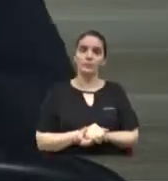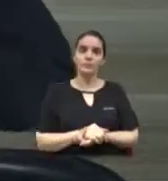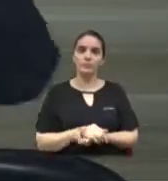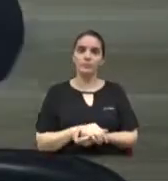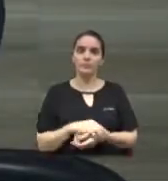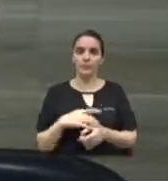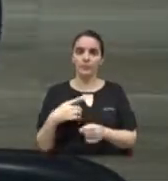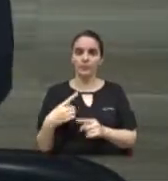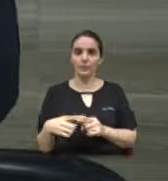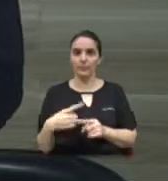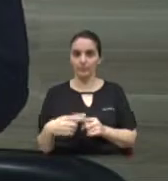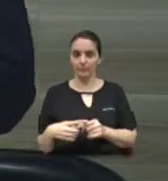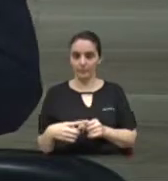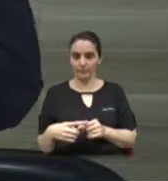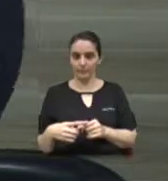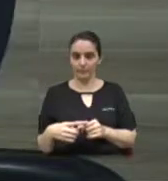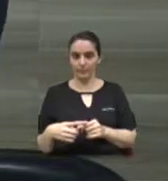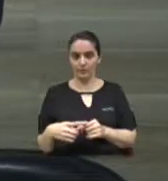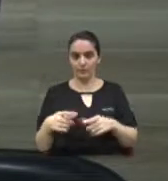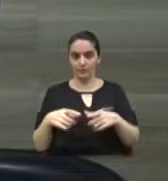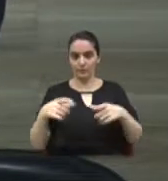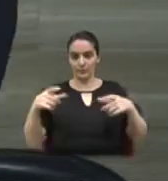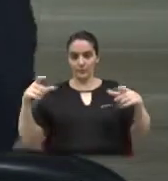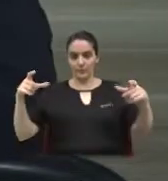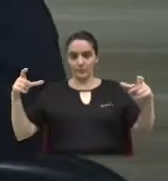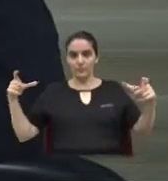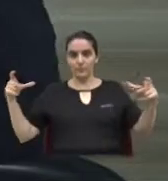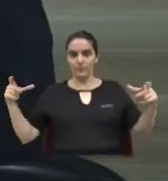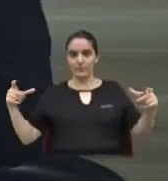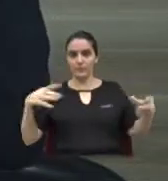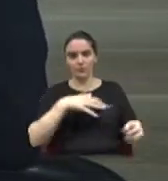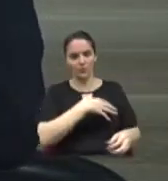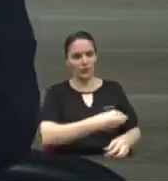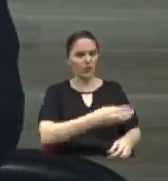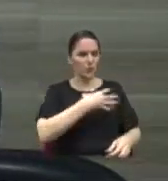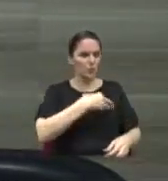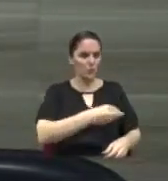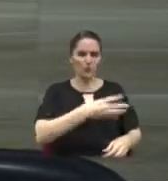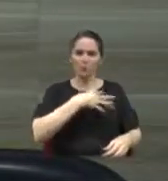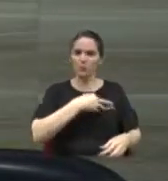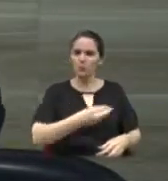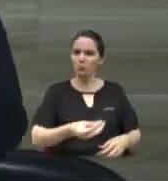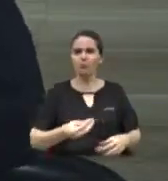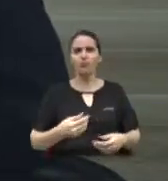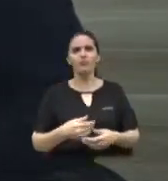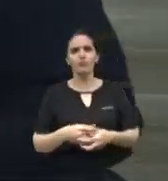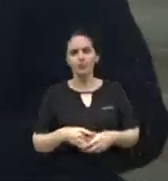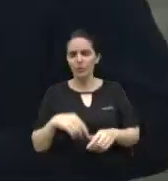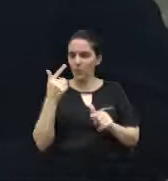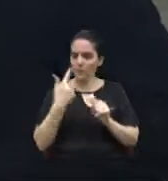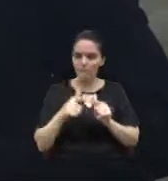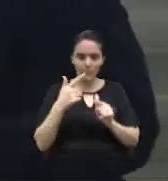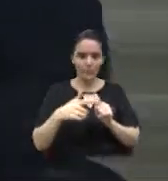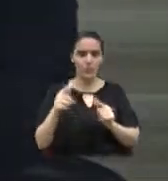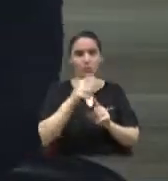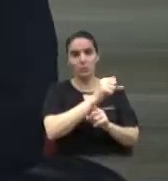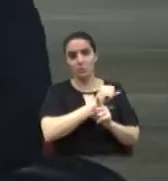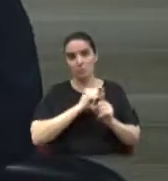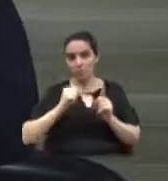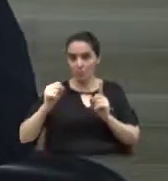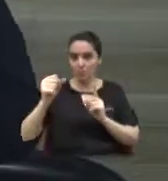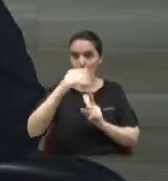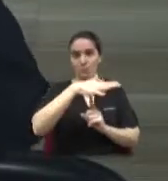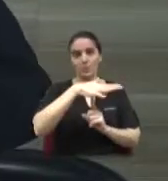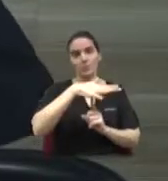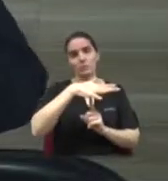a grande maioria que hoje está tendo filho, um crescimento desordenado, que gera um impacto sociocultural e econômico, não só para a